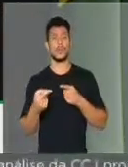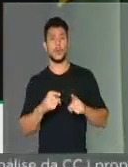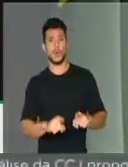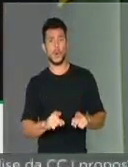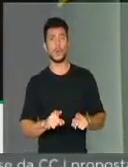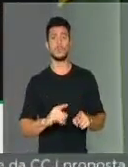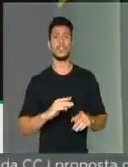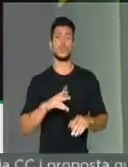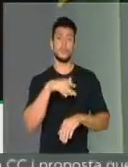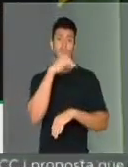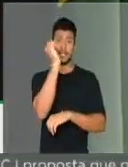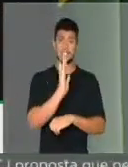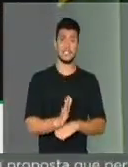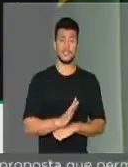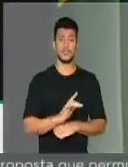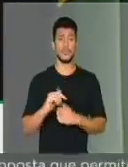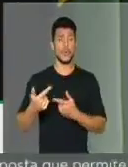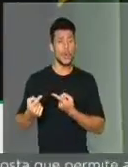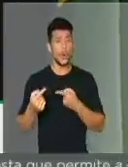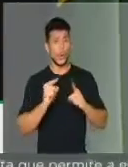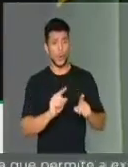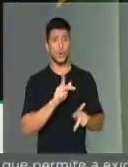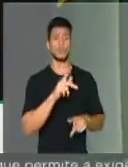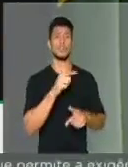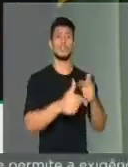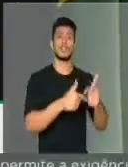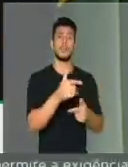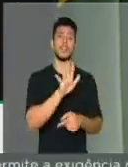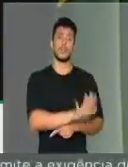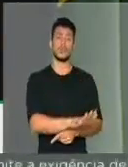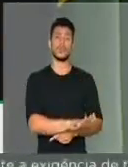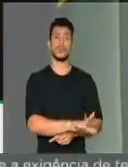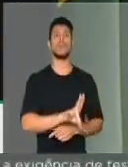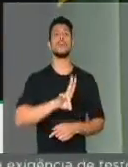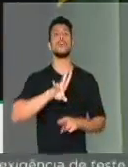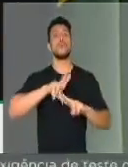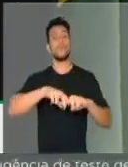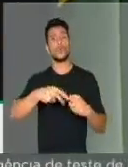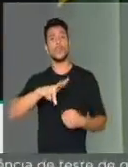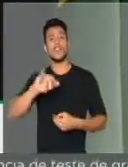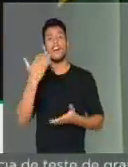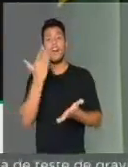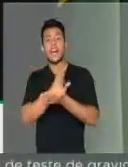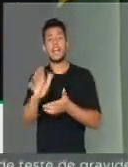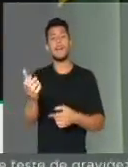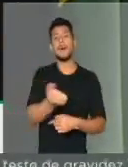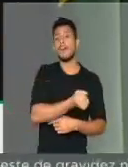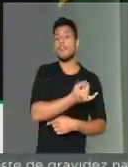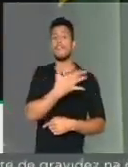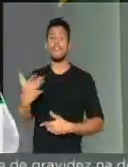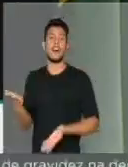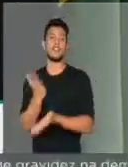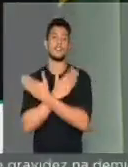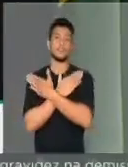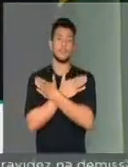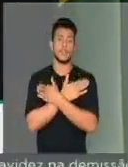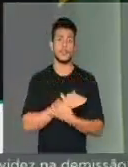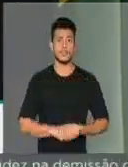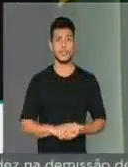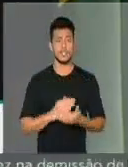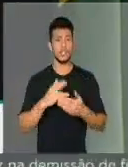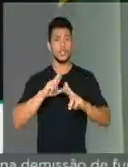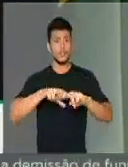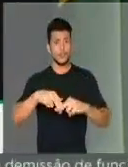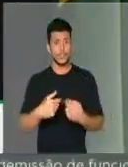contra os trabalhadores, porque vai significar a eliminação de milhares e milhares de empregos do nosso país. Por isso,